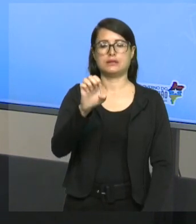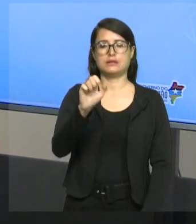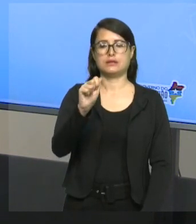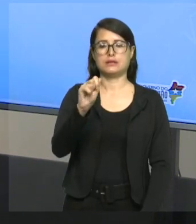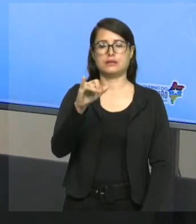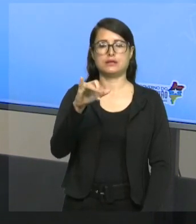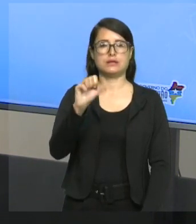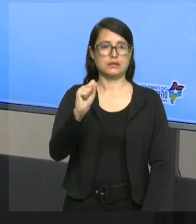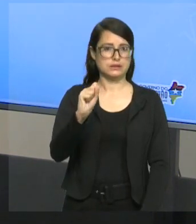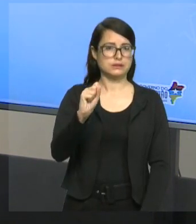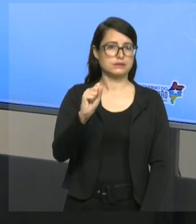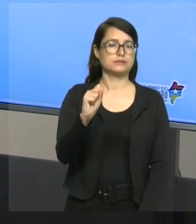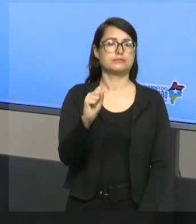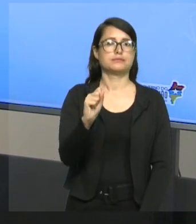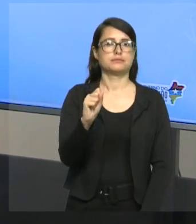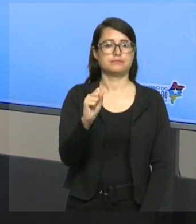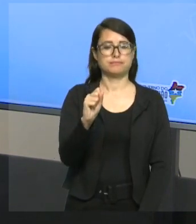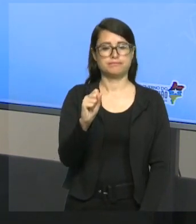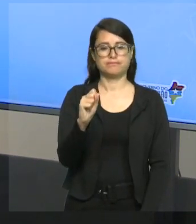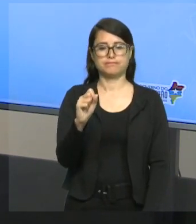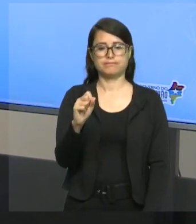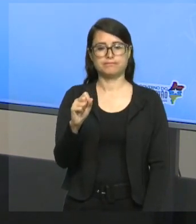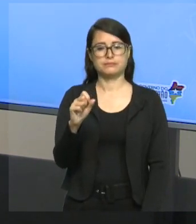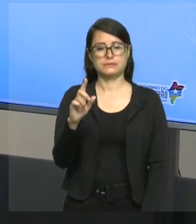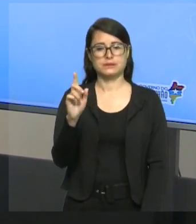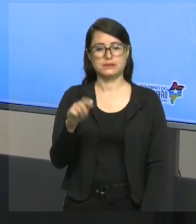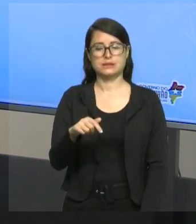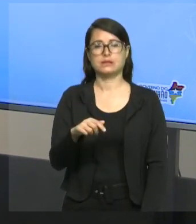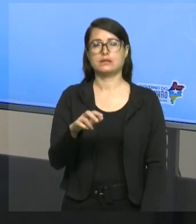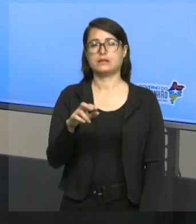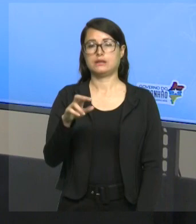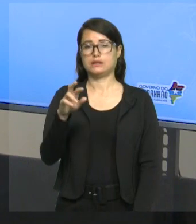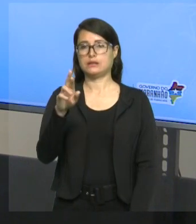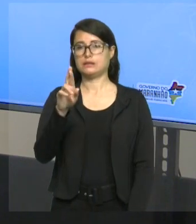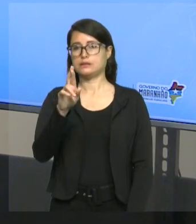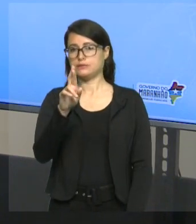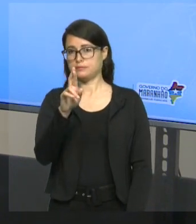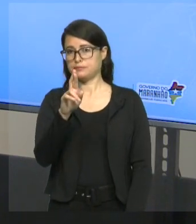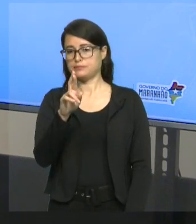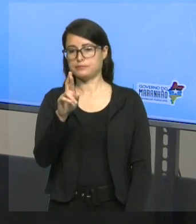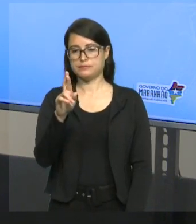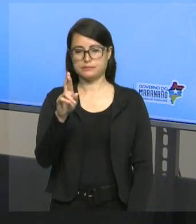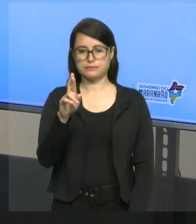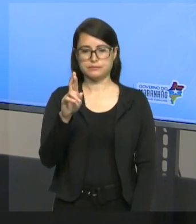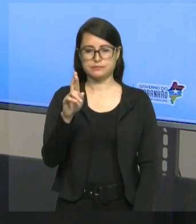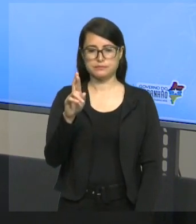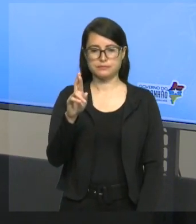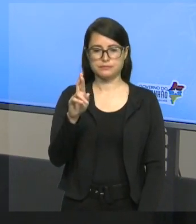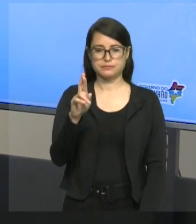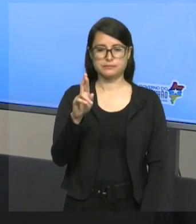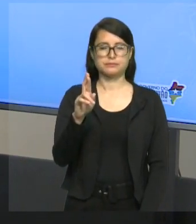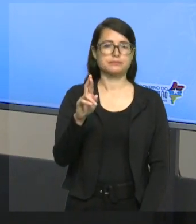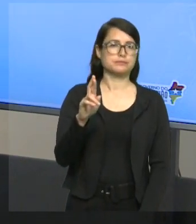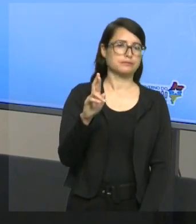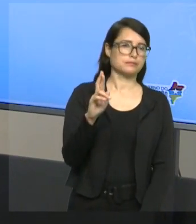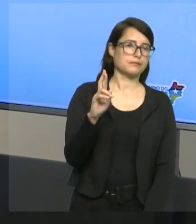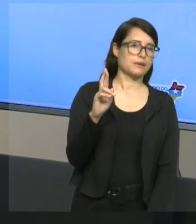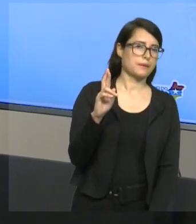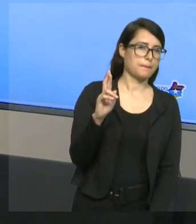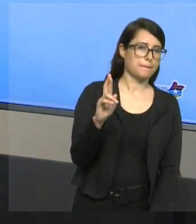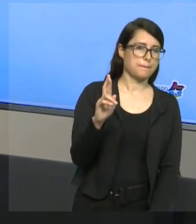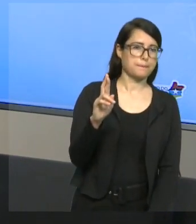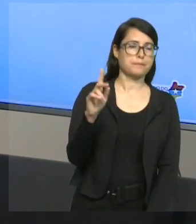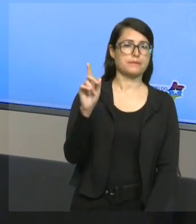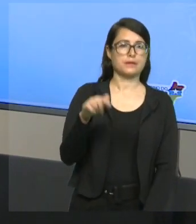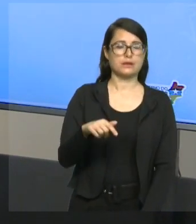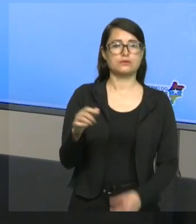um tracinho a mais. Ora, esse conjunto dos números reais pega todos os elementos, todos os números que nós falamos até agora,